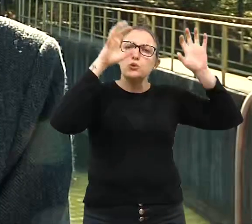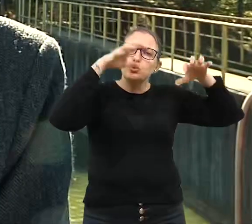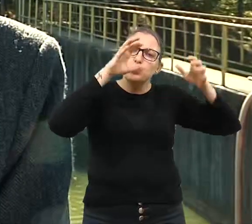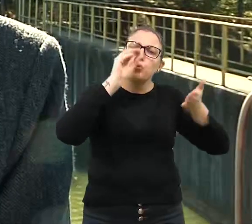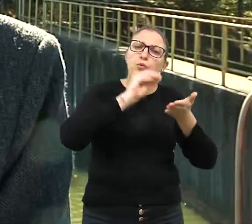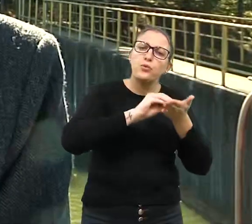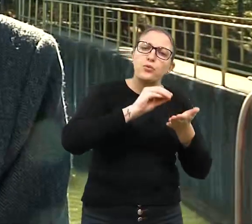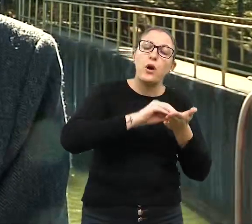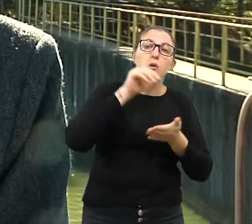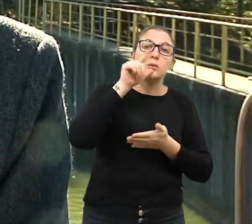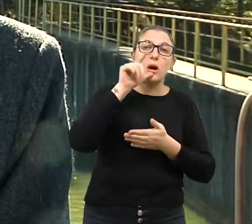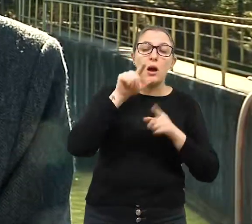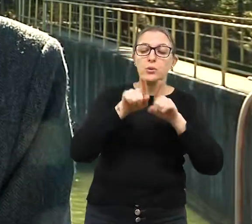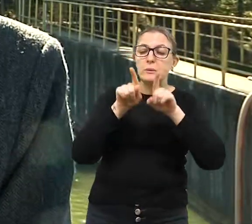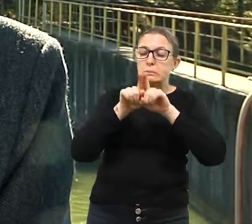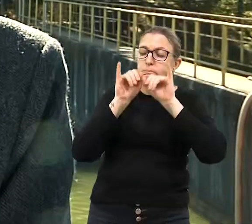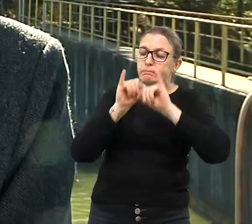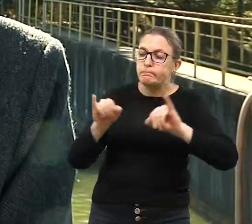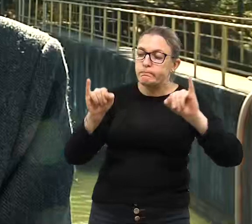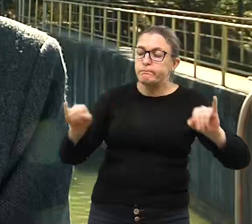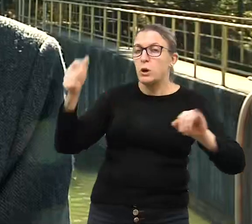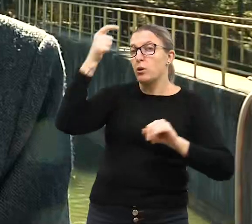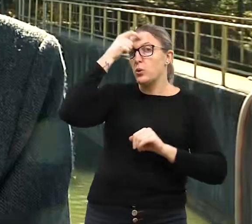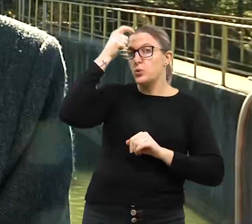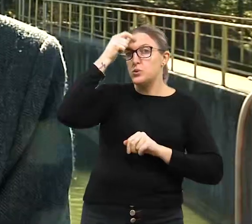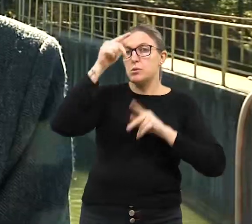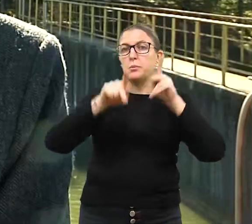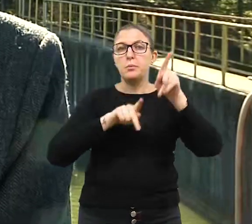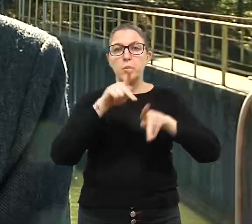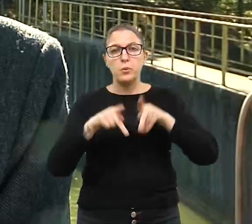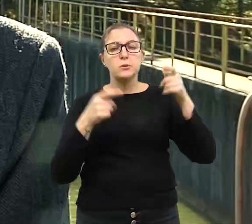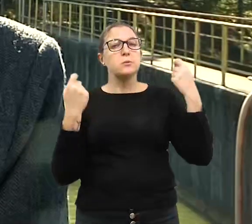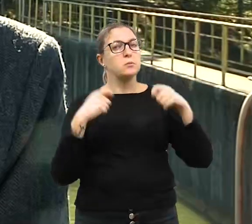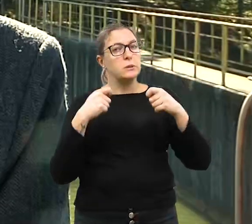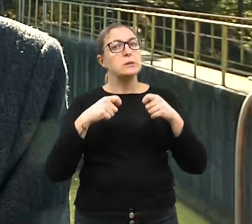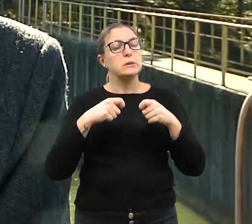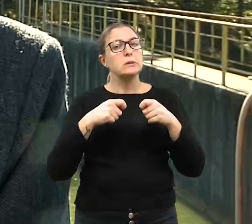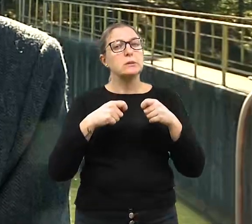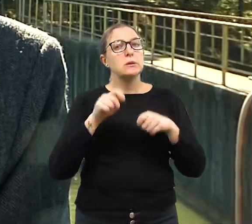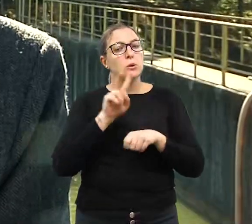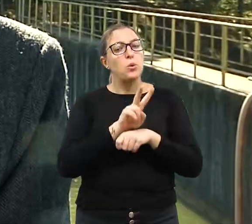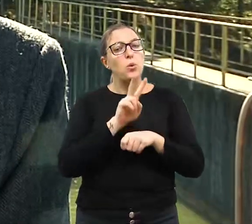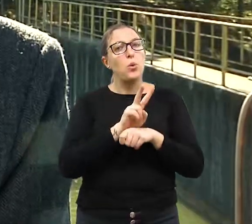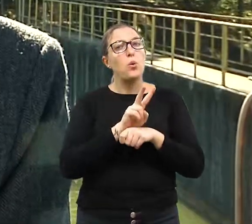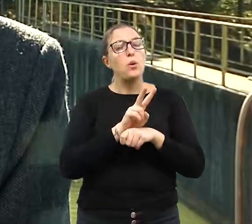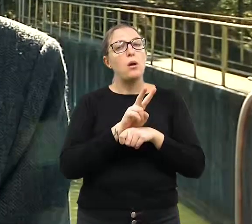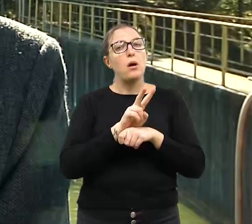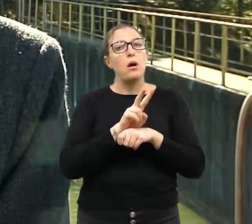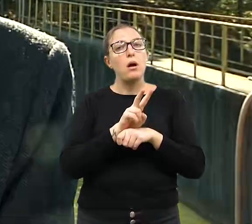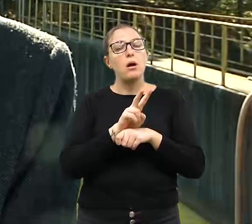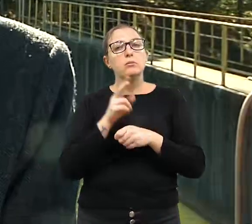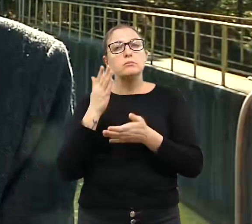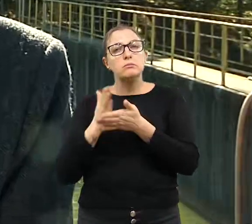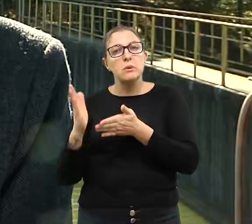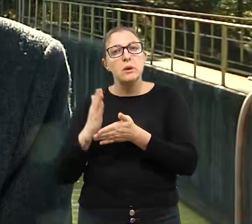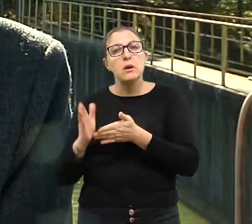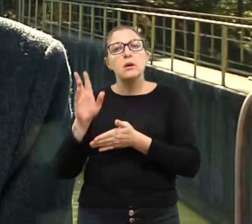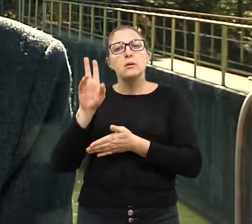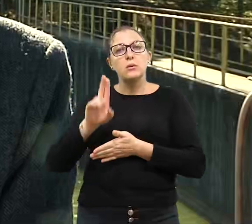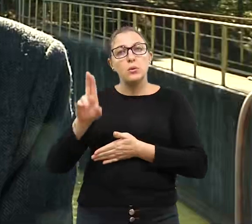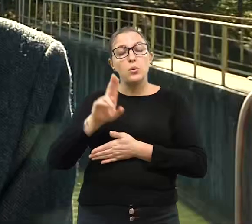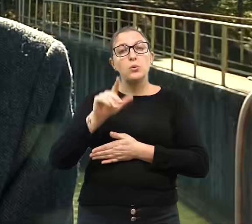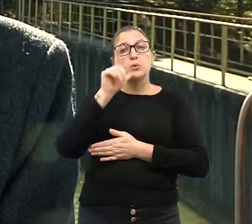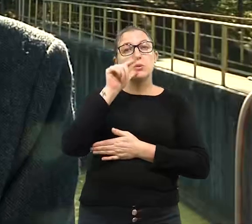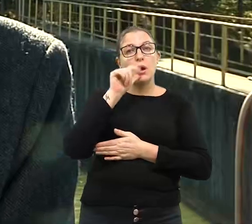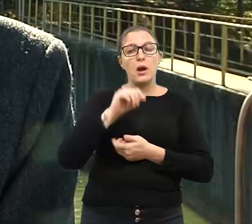a população de que economizar água é a melhor saída, porque senão é possível o racionamento. Hoje está normal,